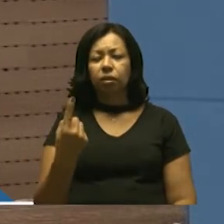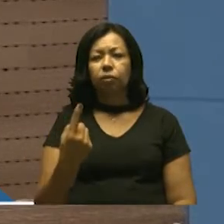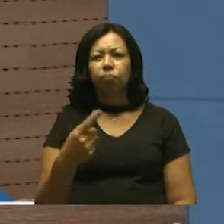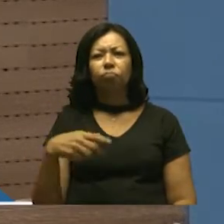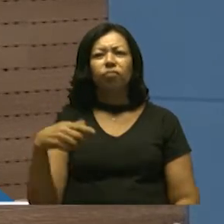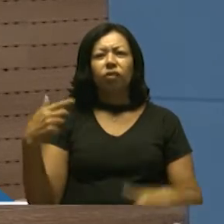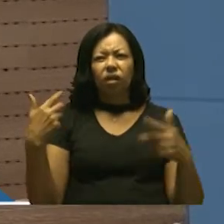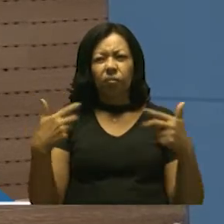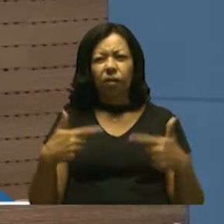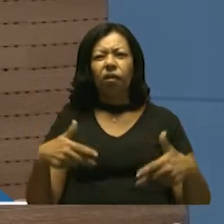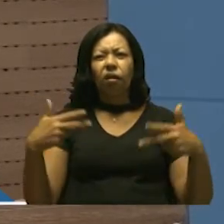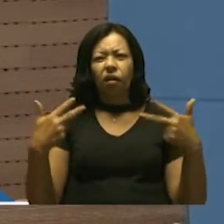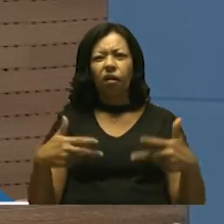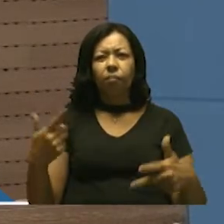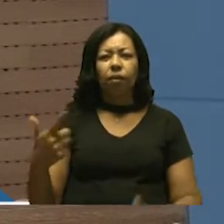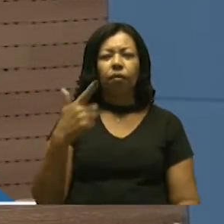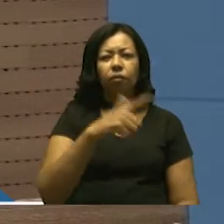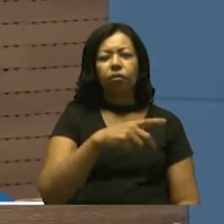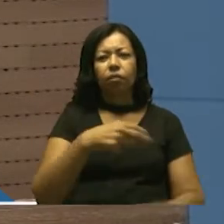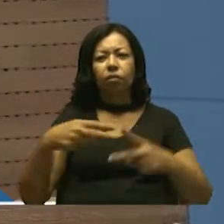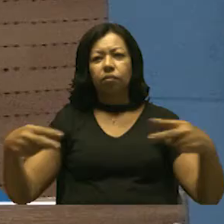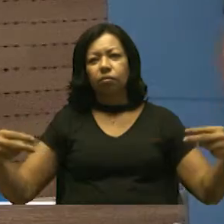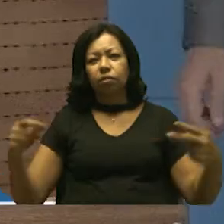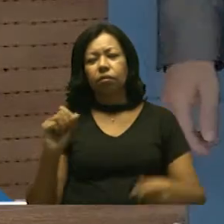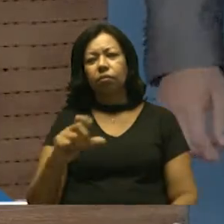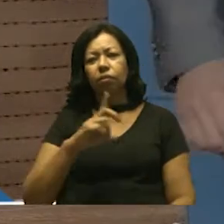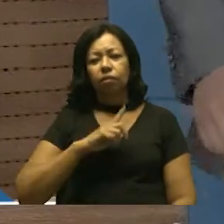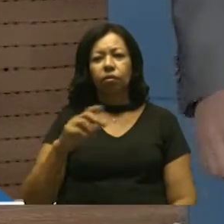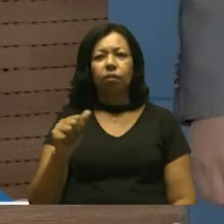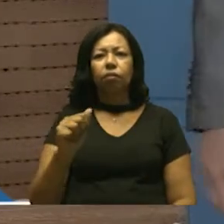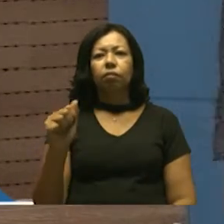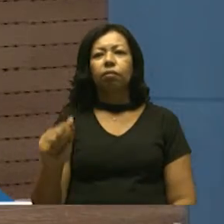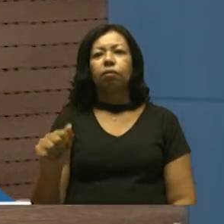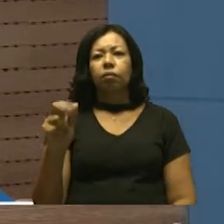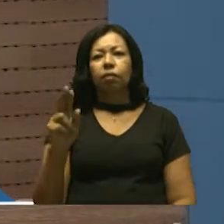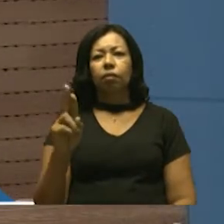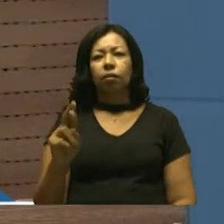e de diversas outras modalidades de arte,